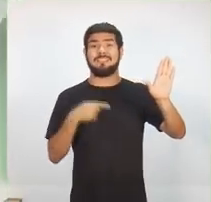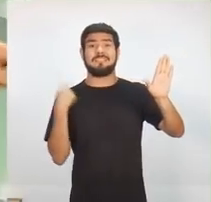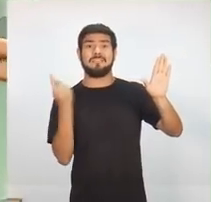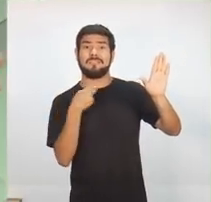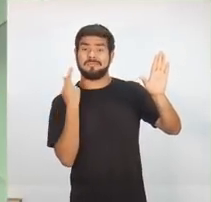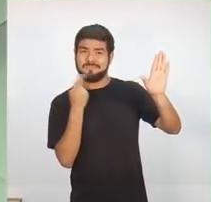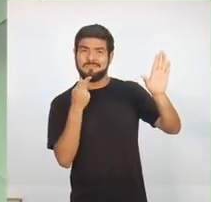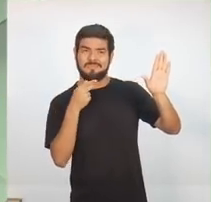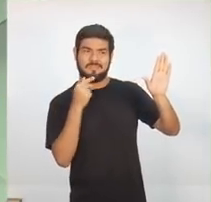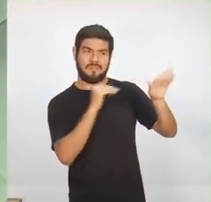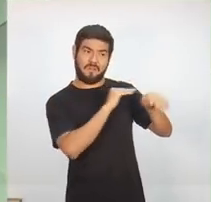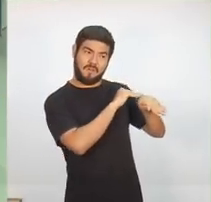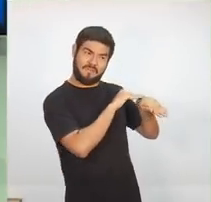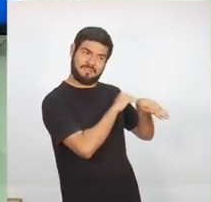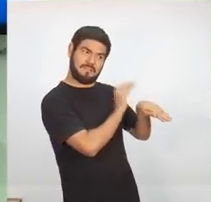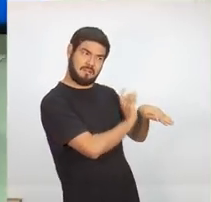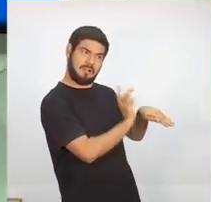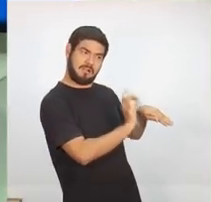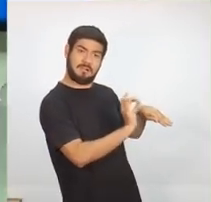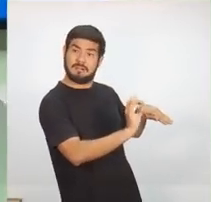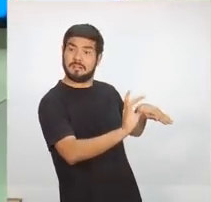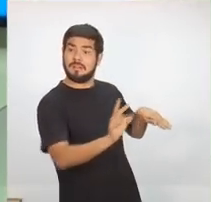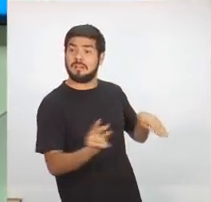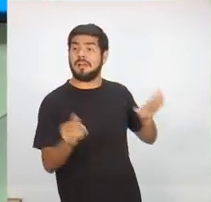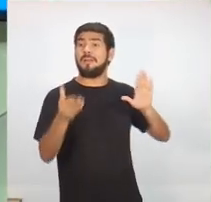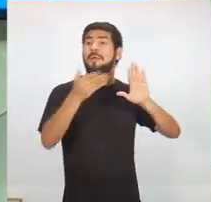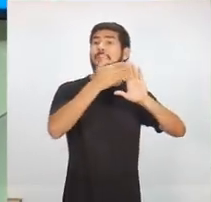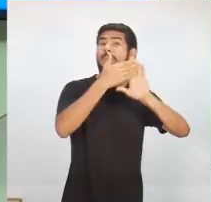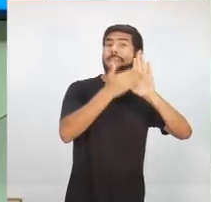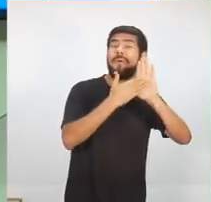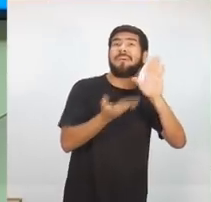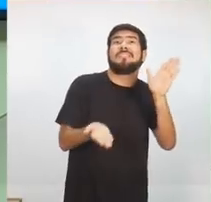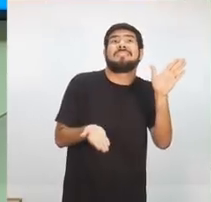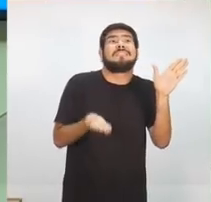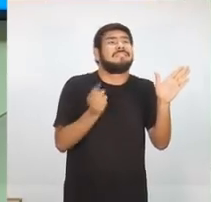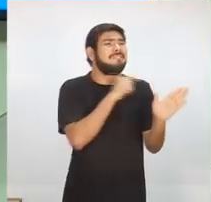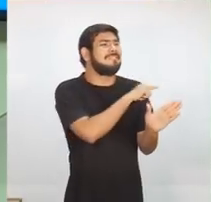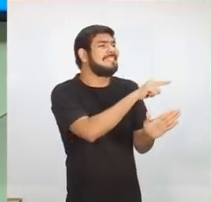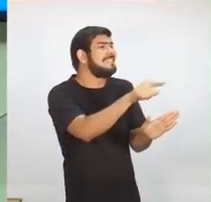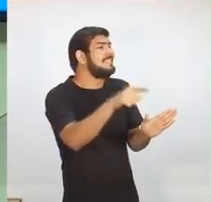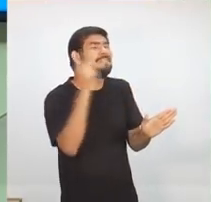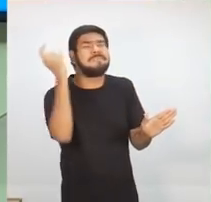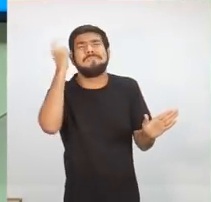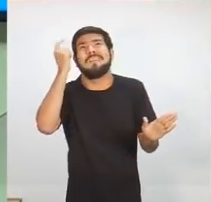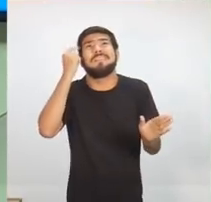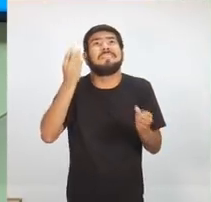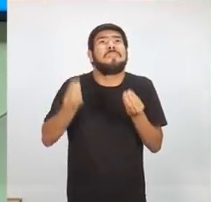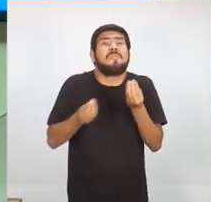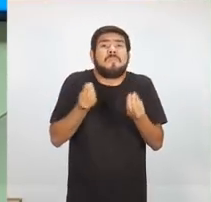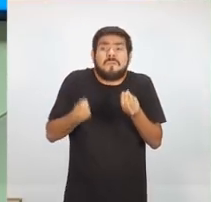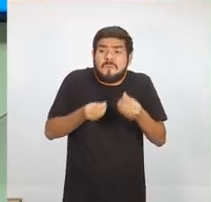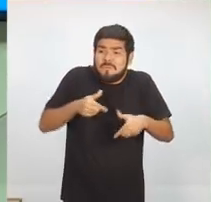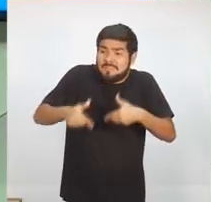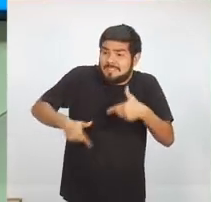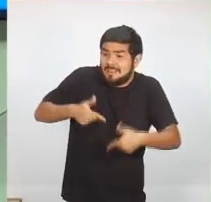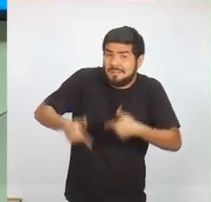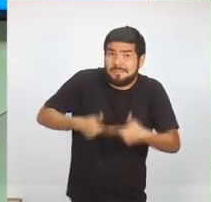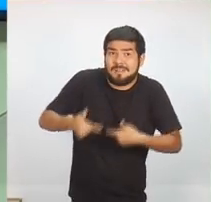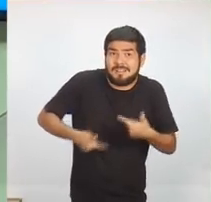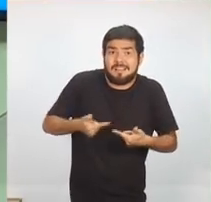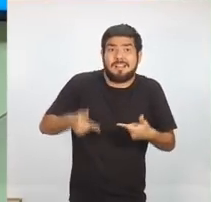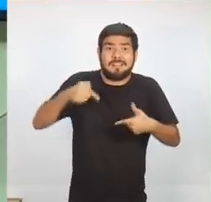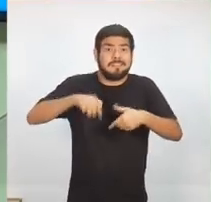todos esses candidatos que estão aqui hoje sobre propostas, o que eles pensam, como eles vão agir com o nosso